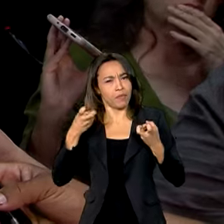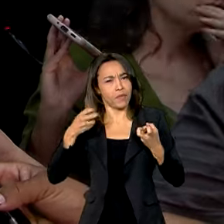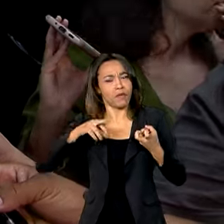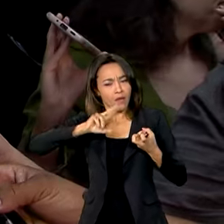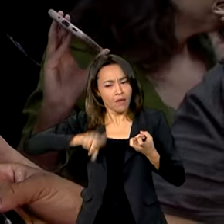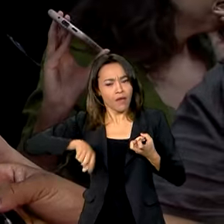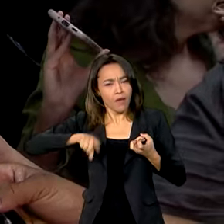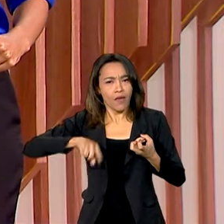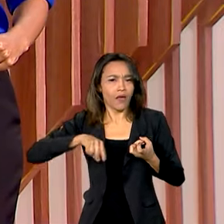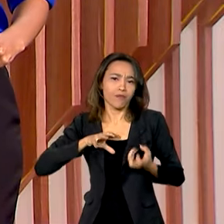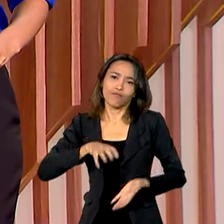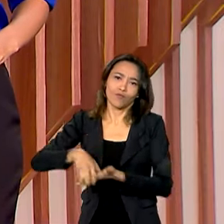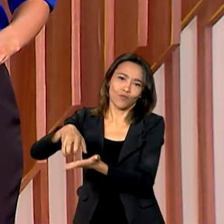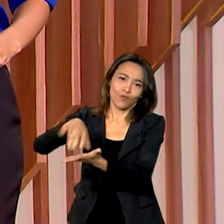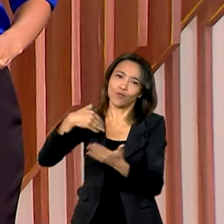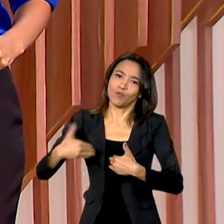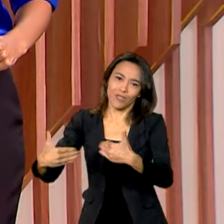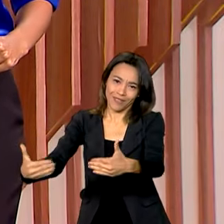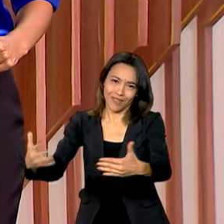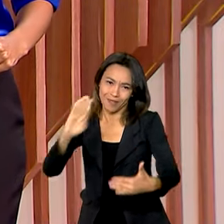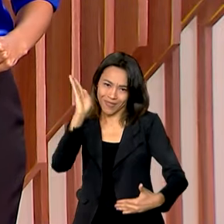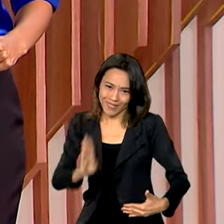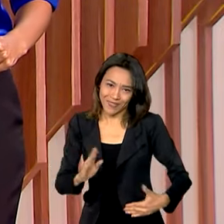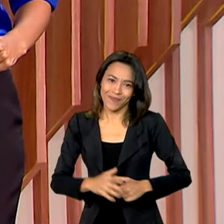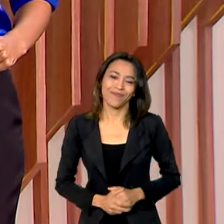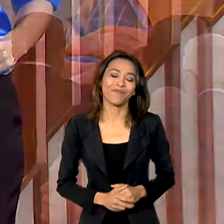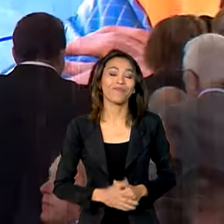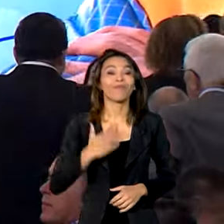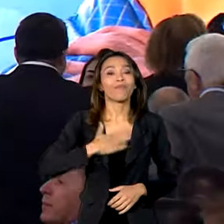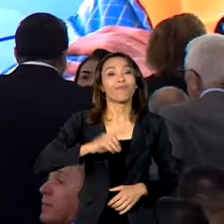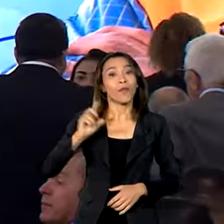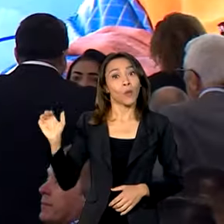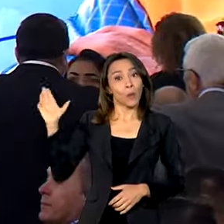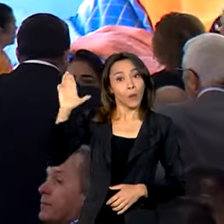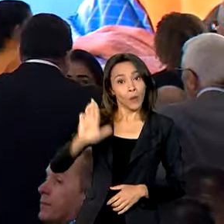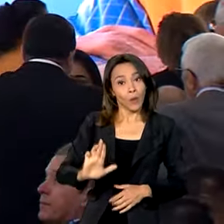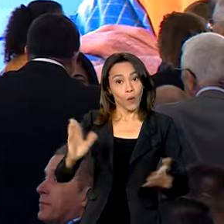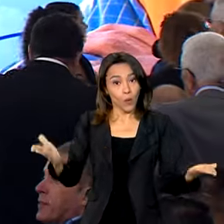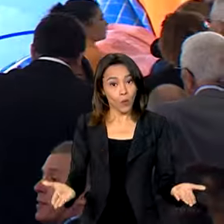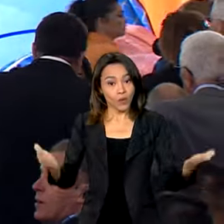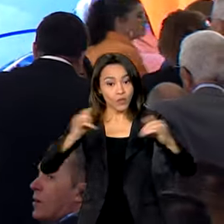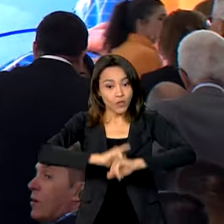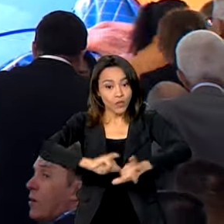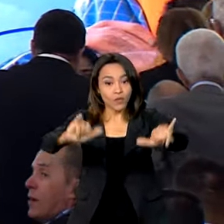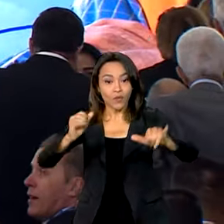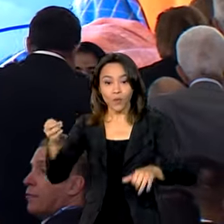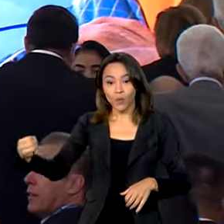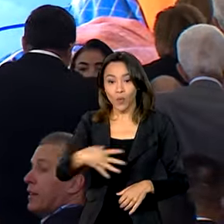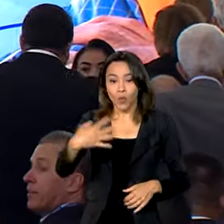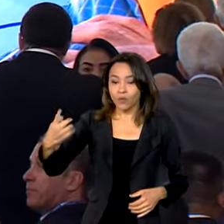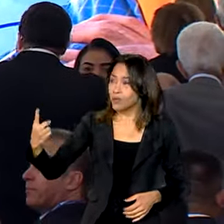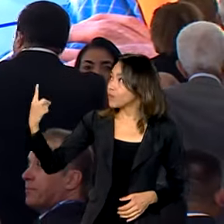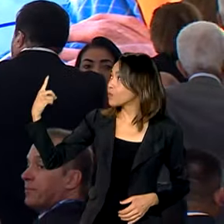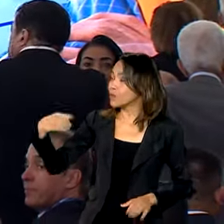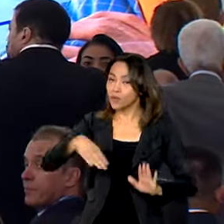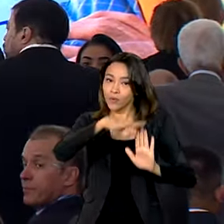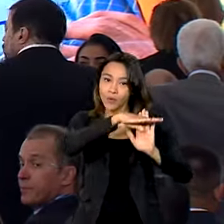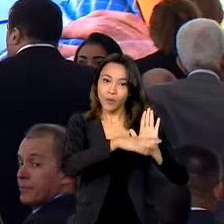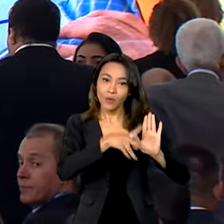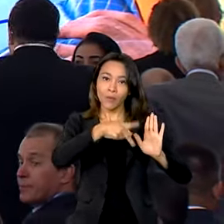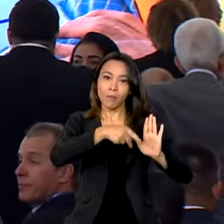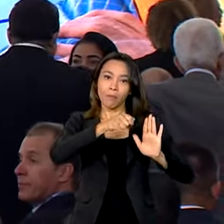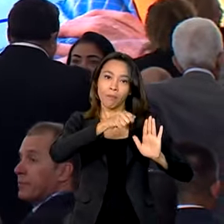instituições do Brasil. Veja a seguir. O presidente Lula divulga hoje resultados do novo PAC Seleções Cidades.